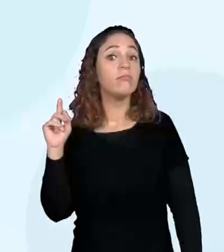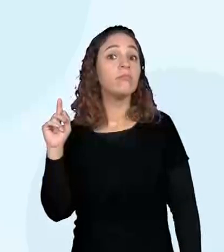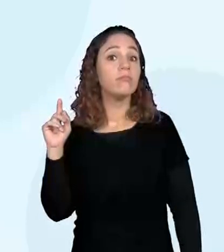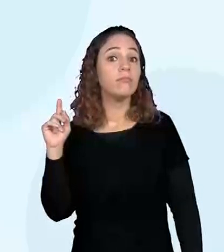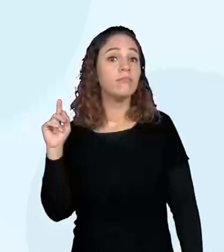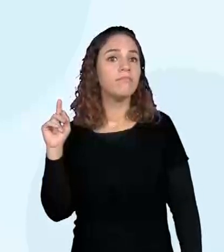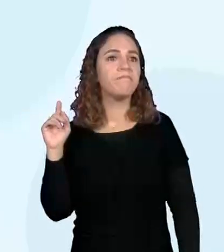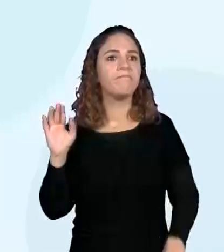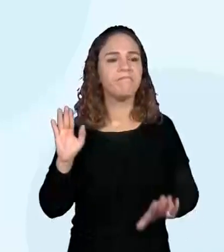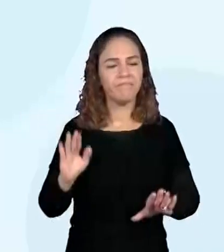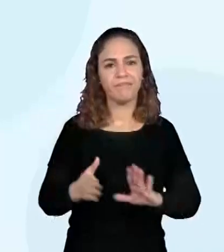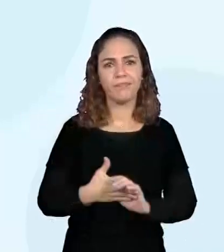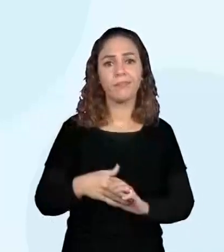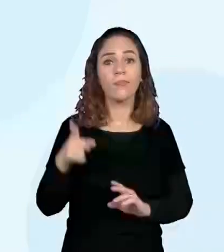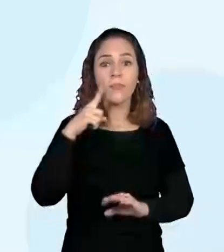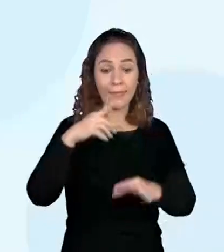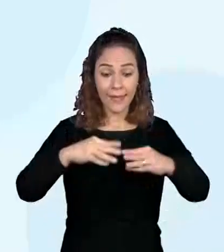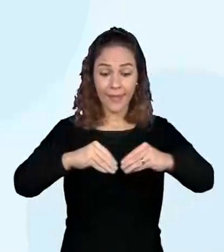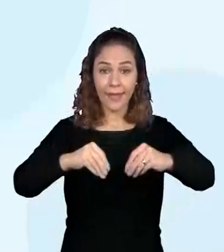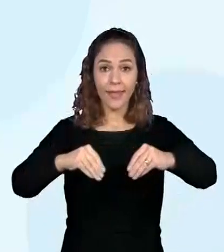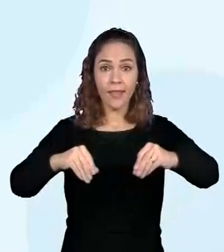A característica da terra.